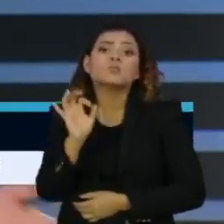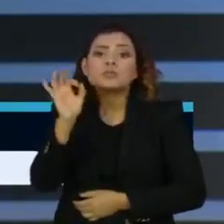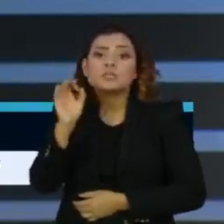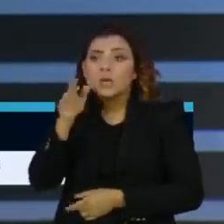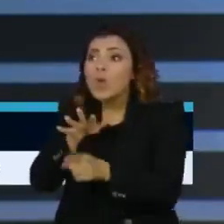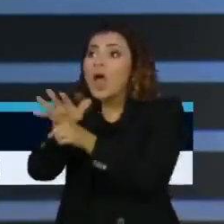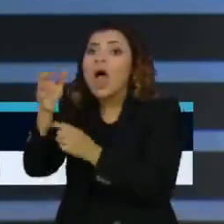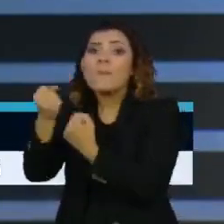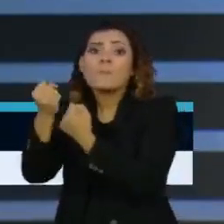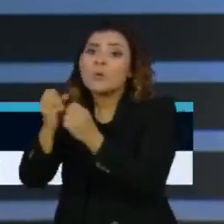Bolsonaro segue com 30%.